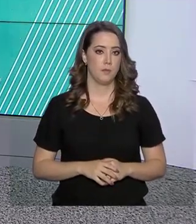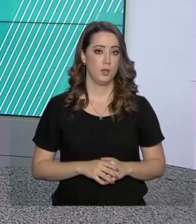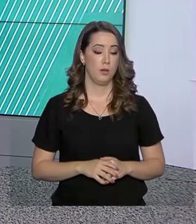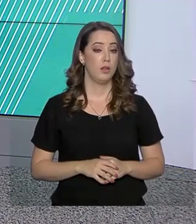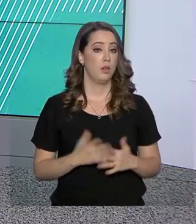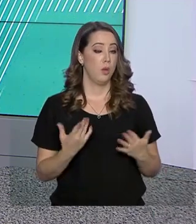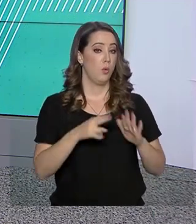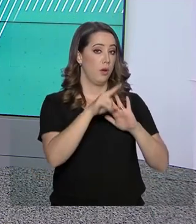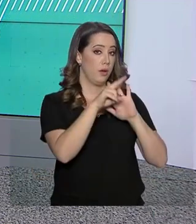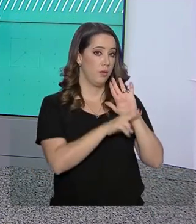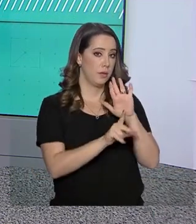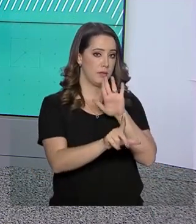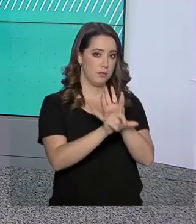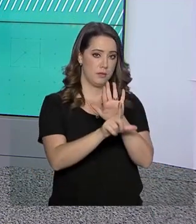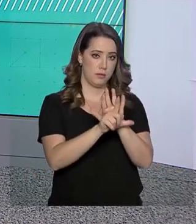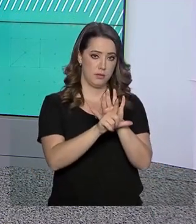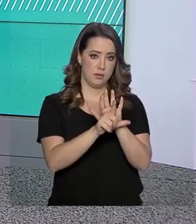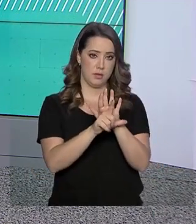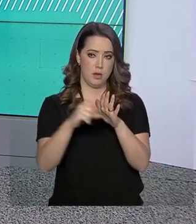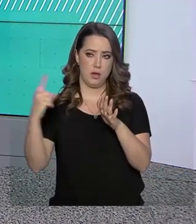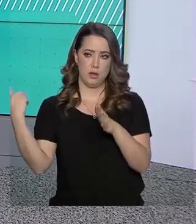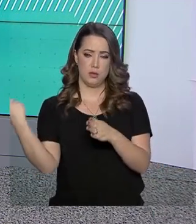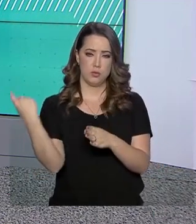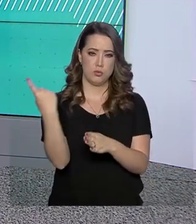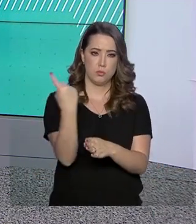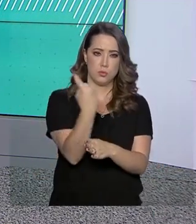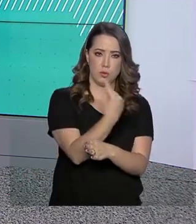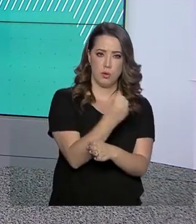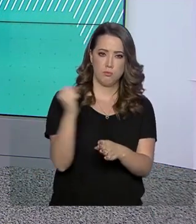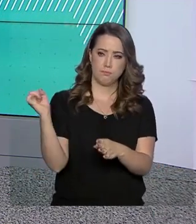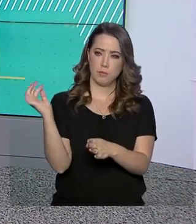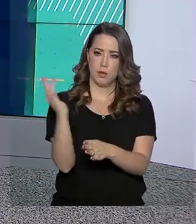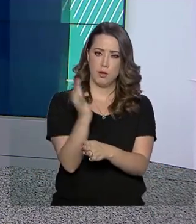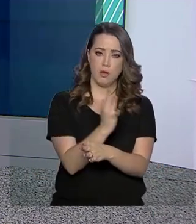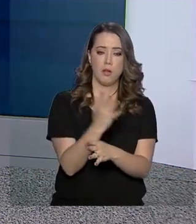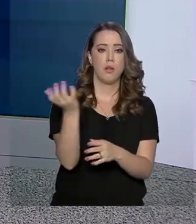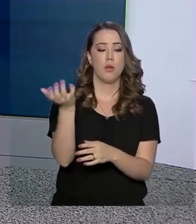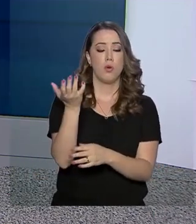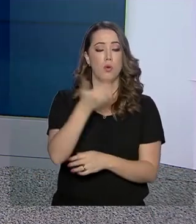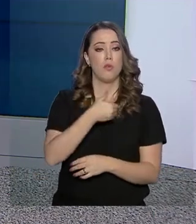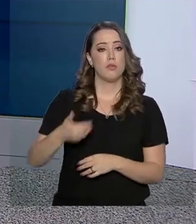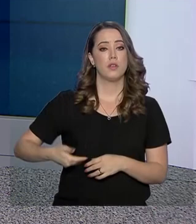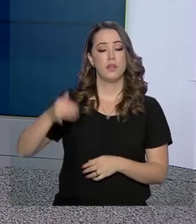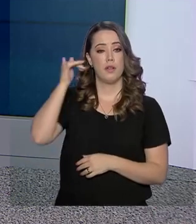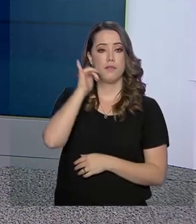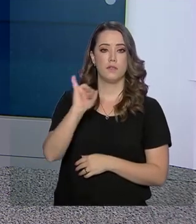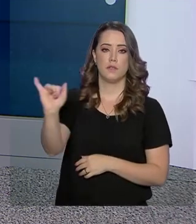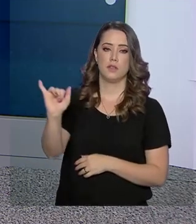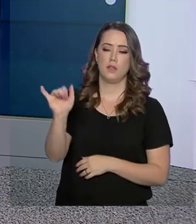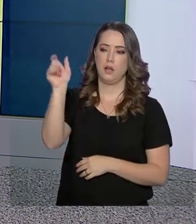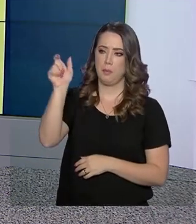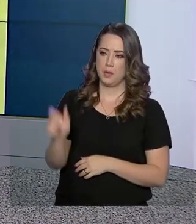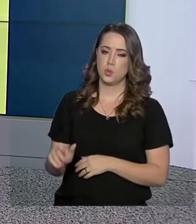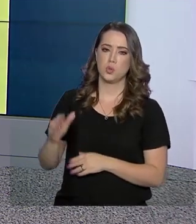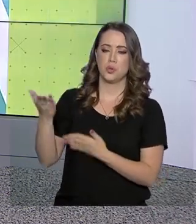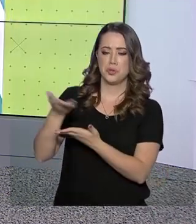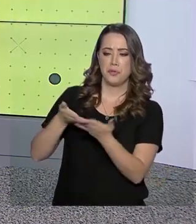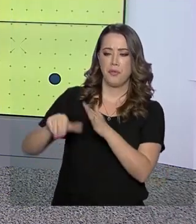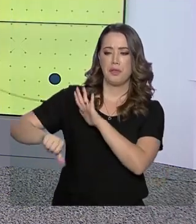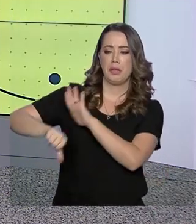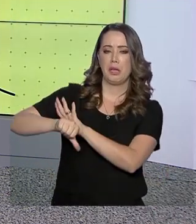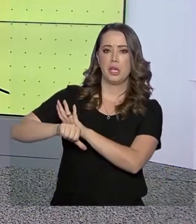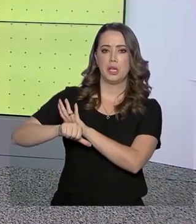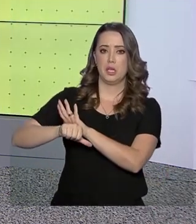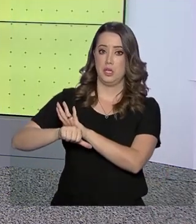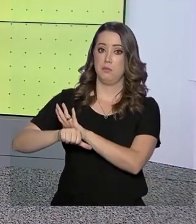publicada hoje no Diário Oficial, o governo pretende evitar a entrada no Brasil de pessoas envolvidas em crimes considerados